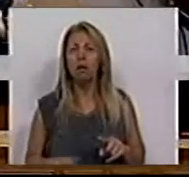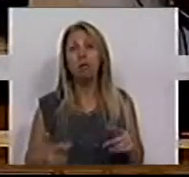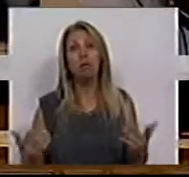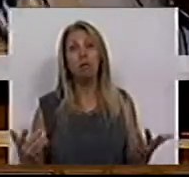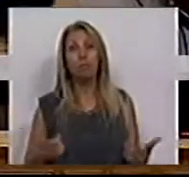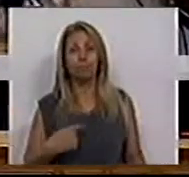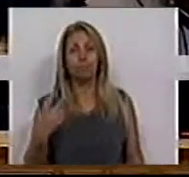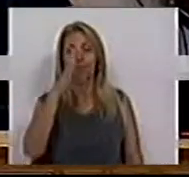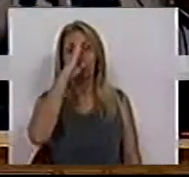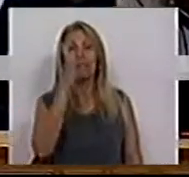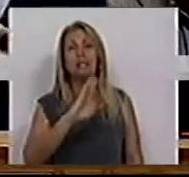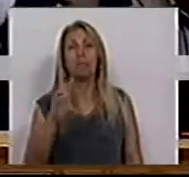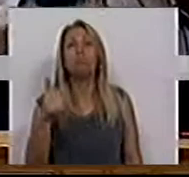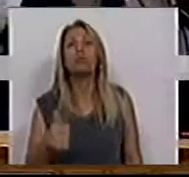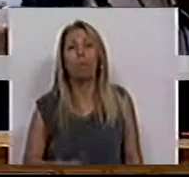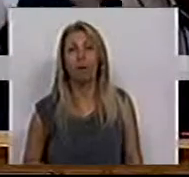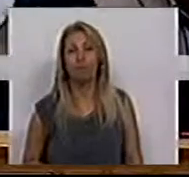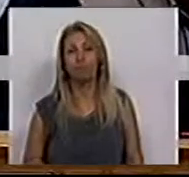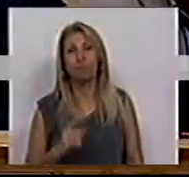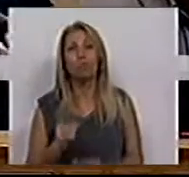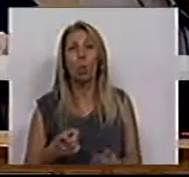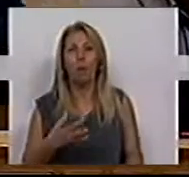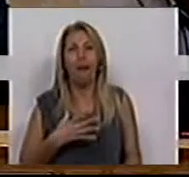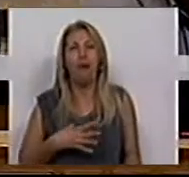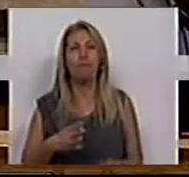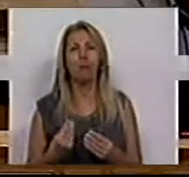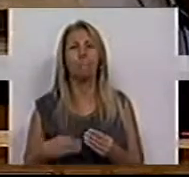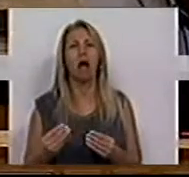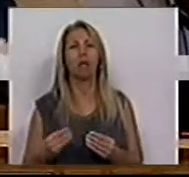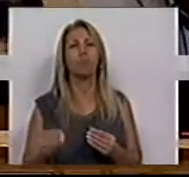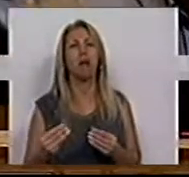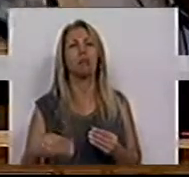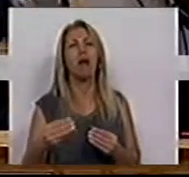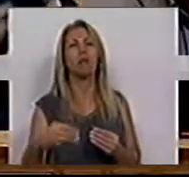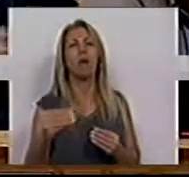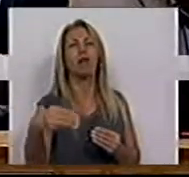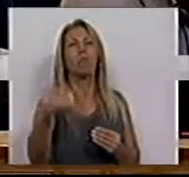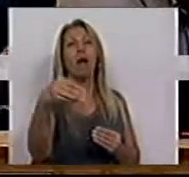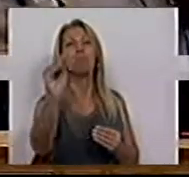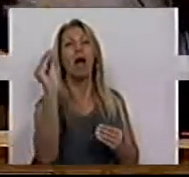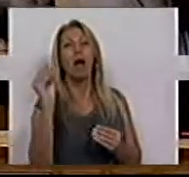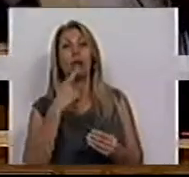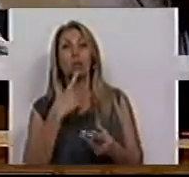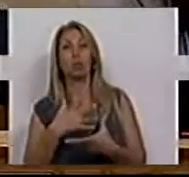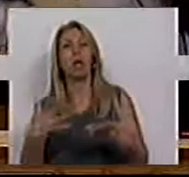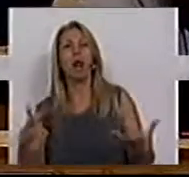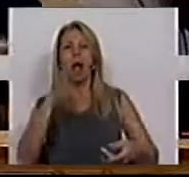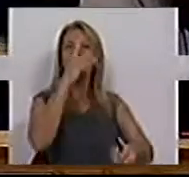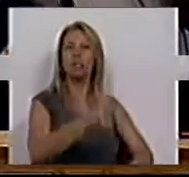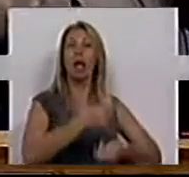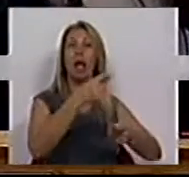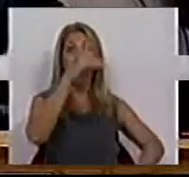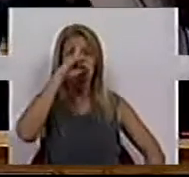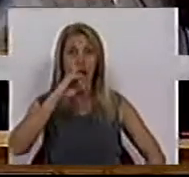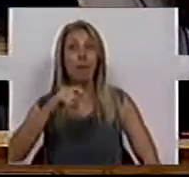esta... O querer sempre mais de alguns agrários, dos grandes agrários. Lembrando-nos bem como os